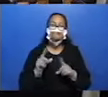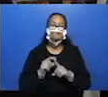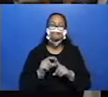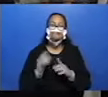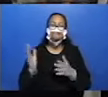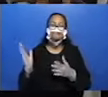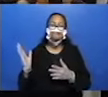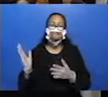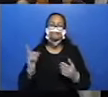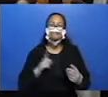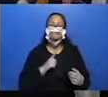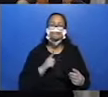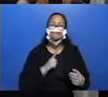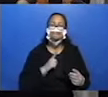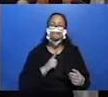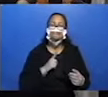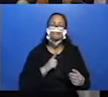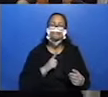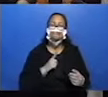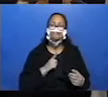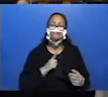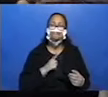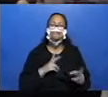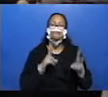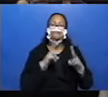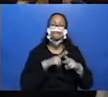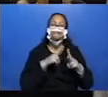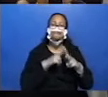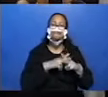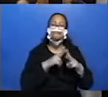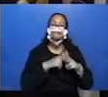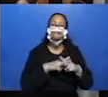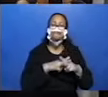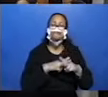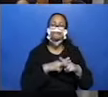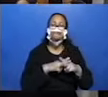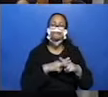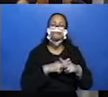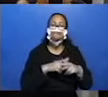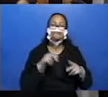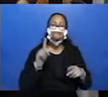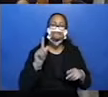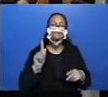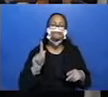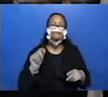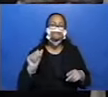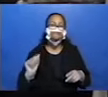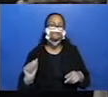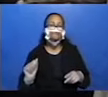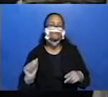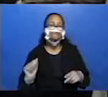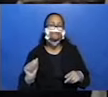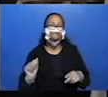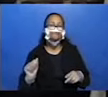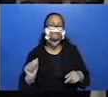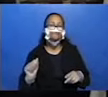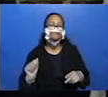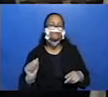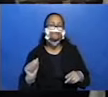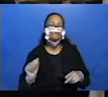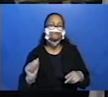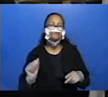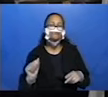terminação em inha. Briga, briguinha. Olha o g e o a de gá. E aqui, briguigu.